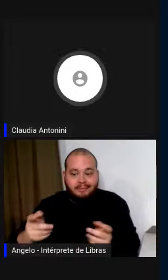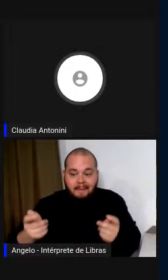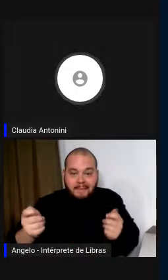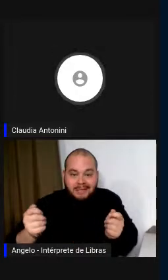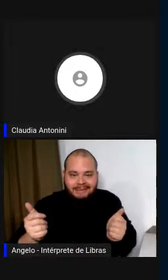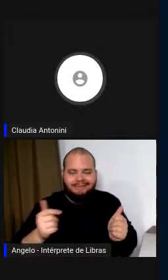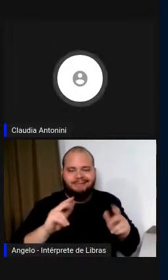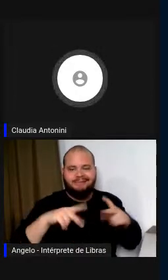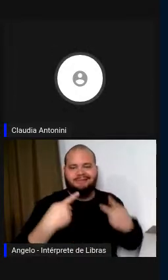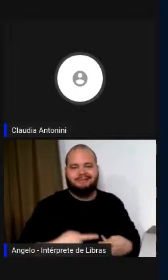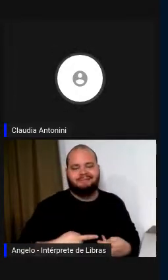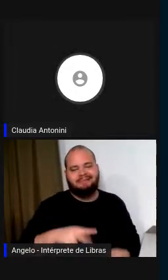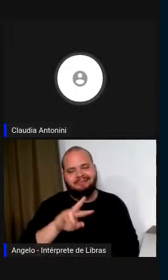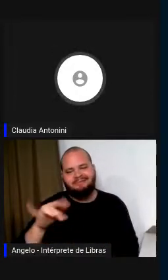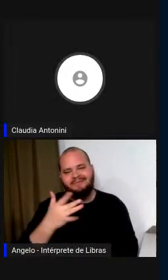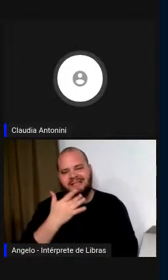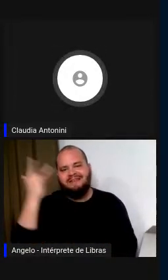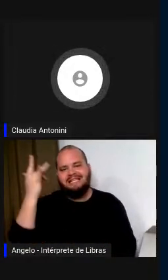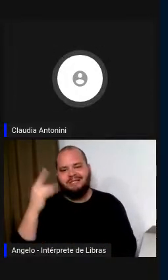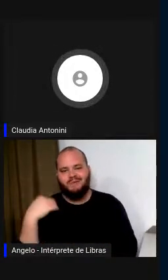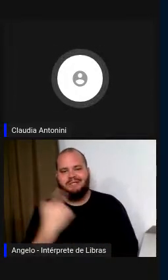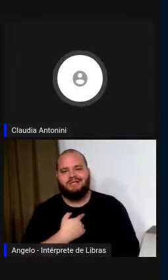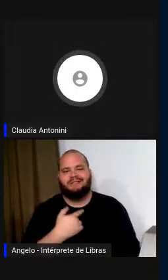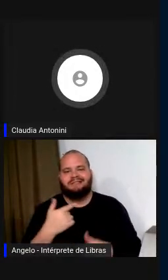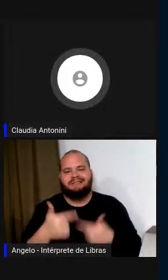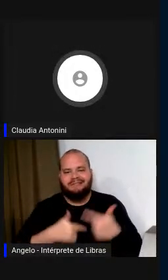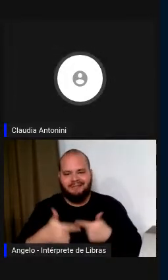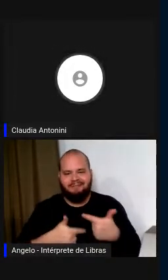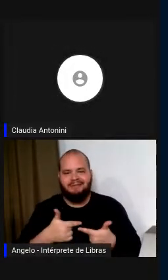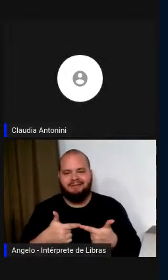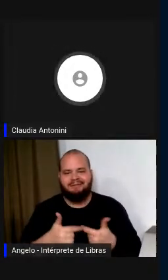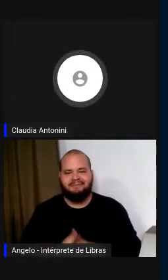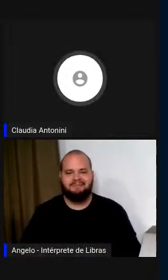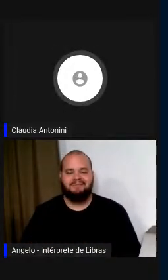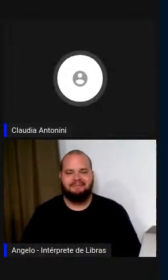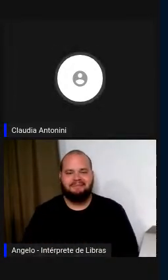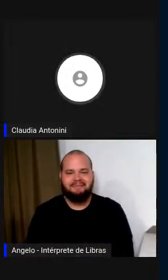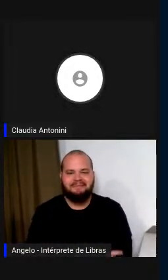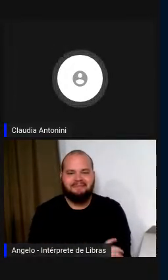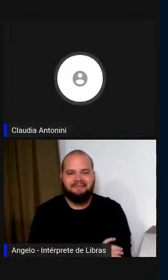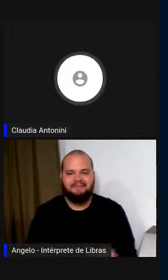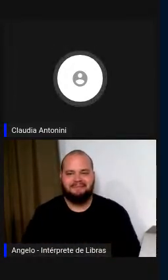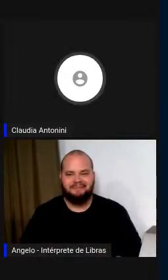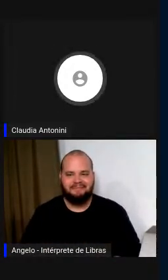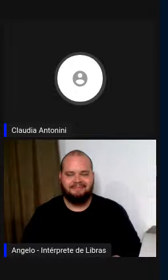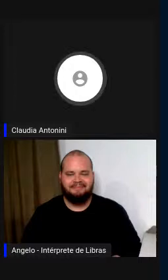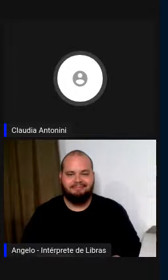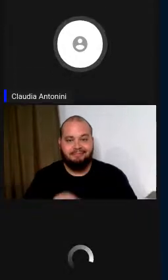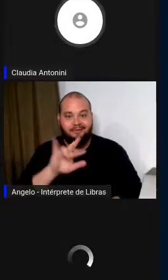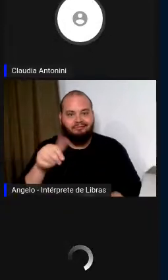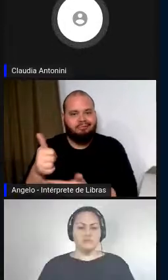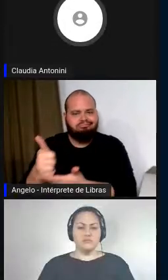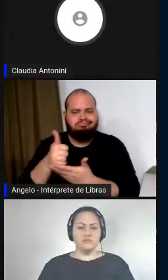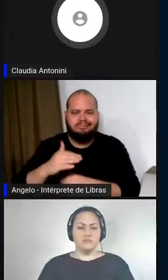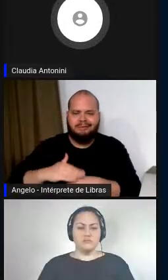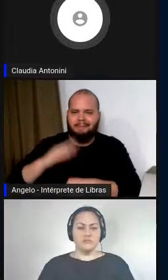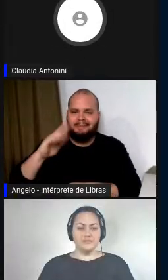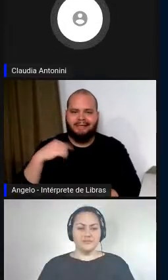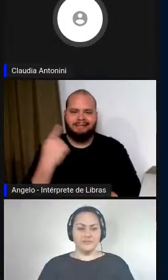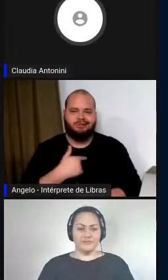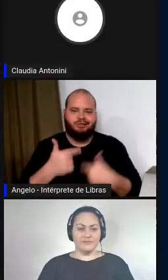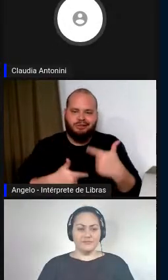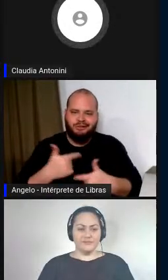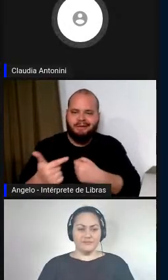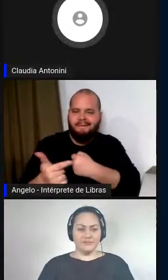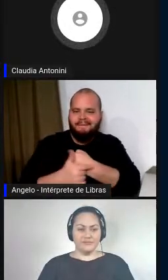facilitar certamente a nossa tarefa e nos dará uma marcha a mais na nossa tarefa e na nossa profissão. Obrigada, Cláudio, pela tua